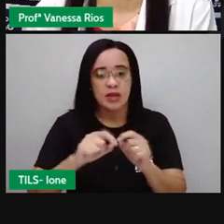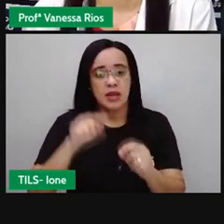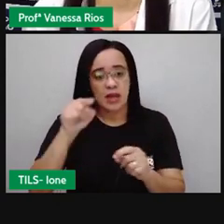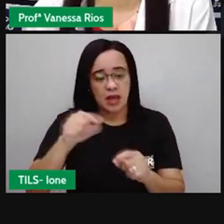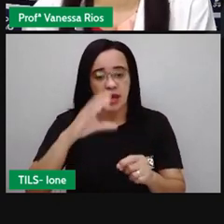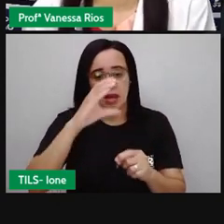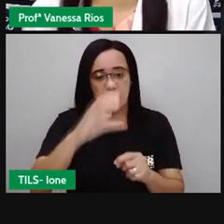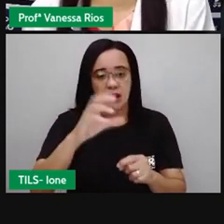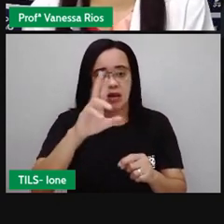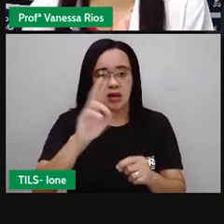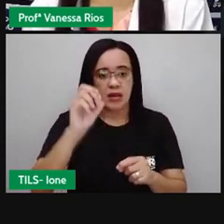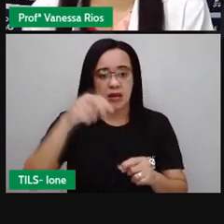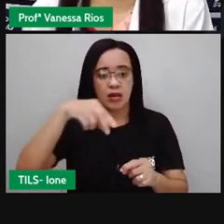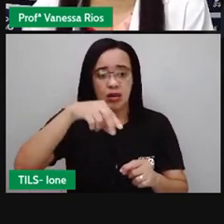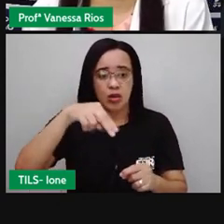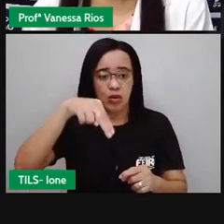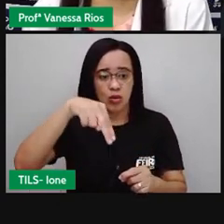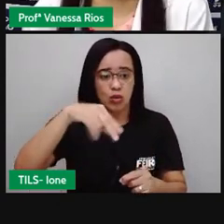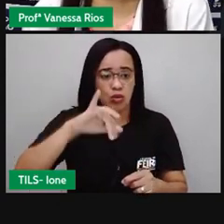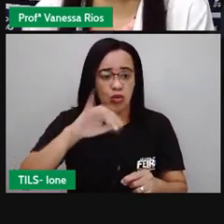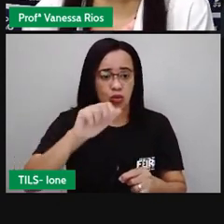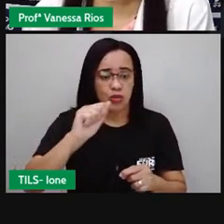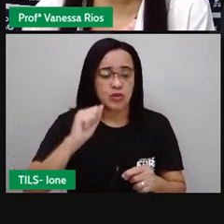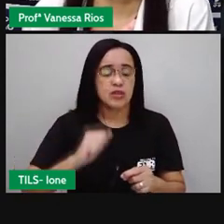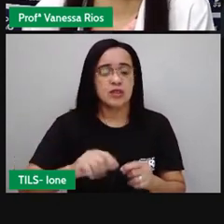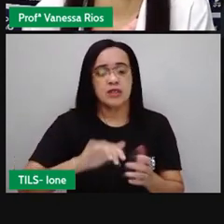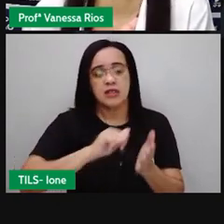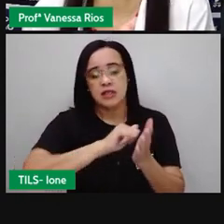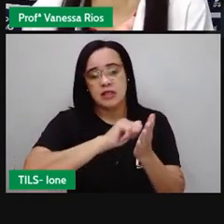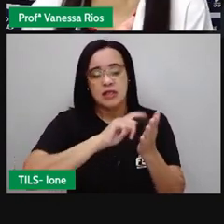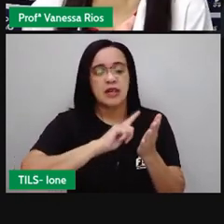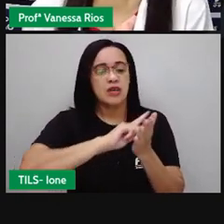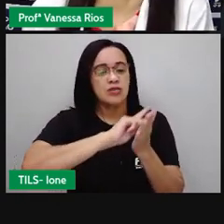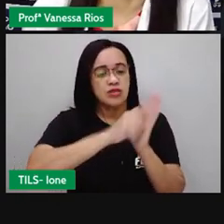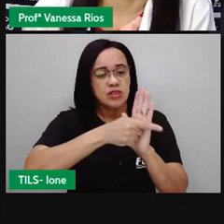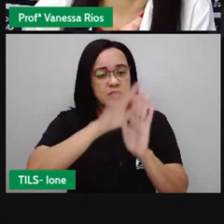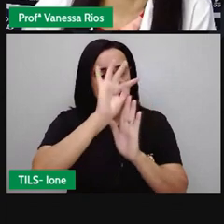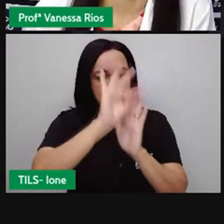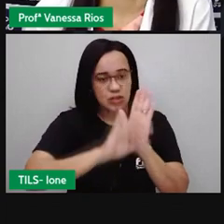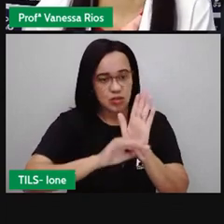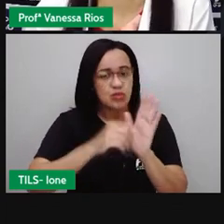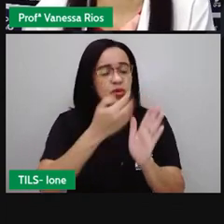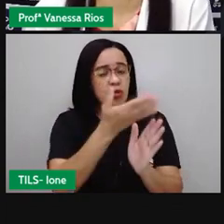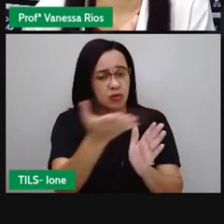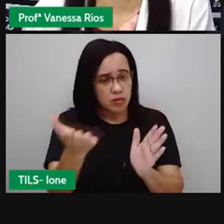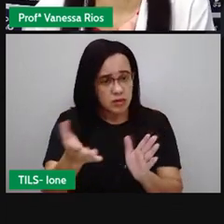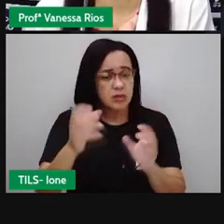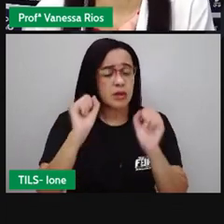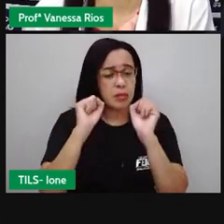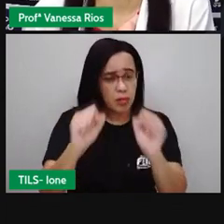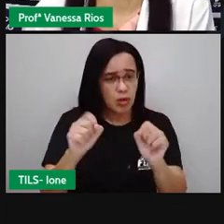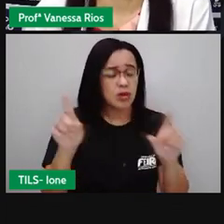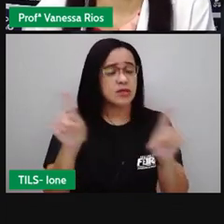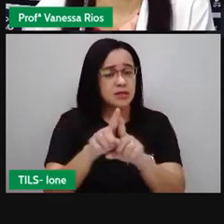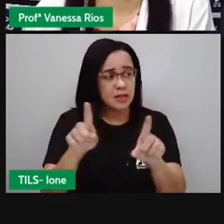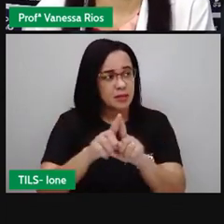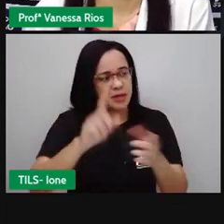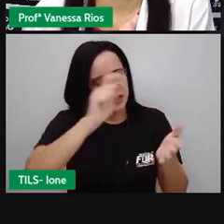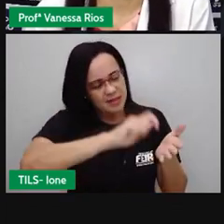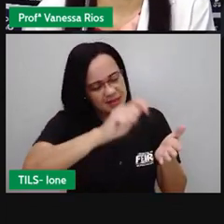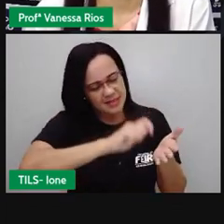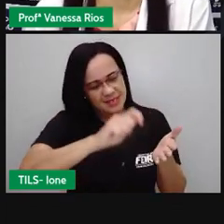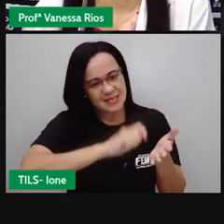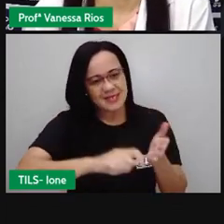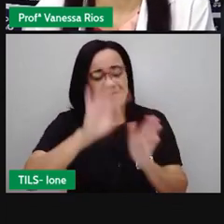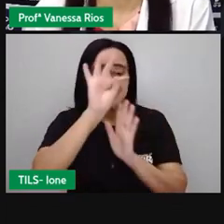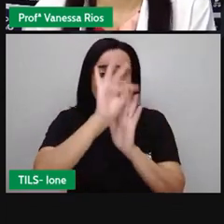por vários escritores renomados e famosos, mas que você também aí pode ser um escritor desse tipo de